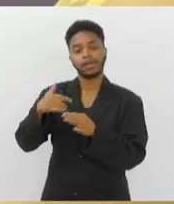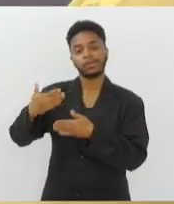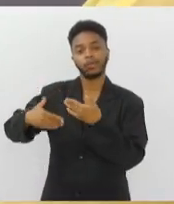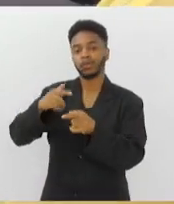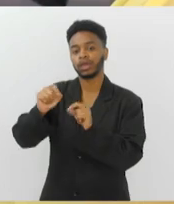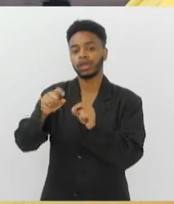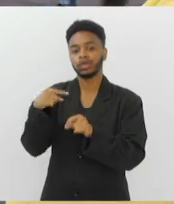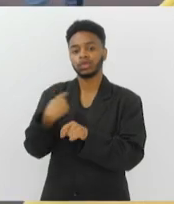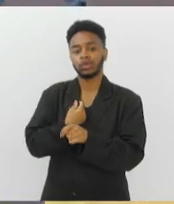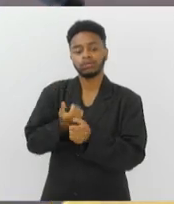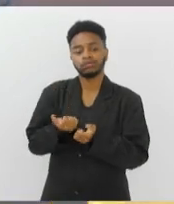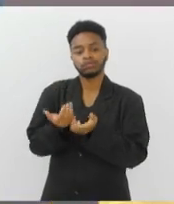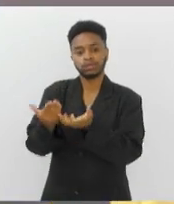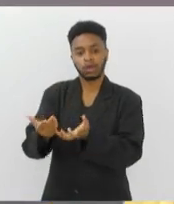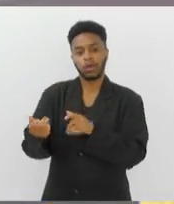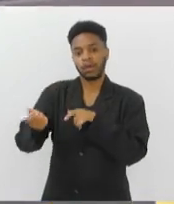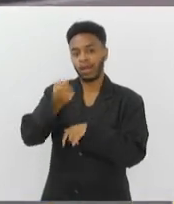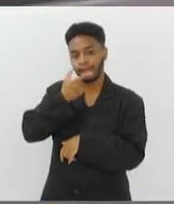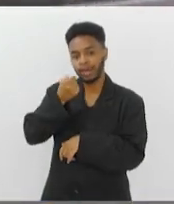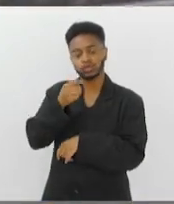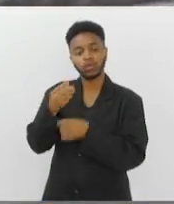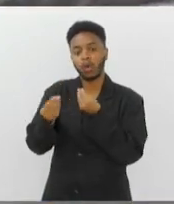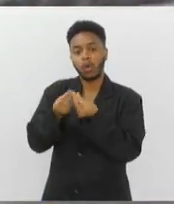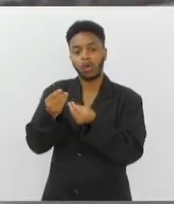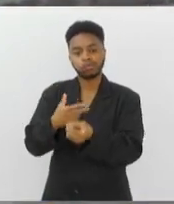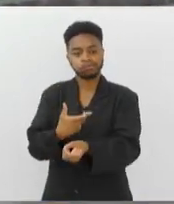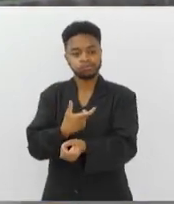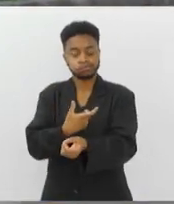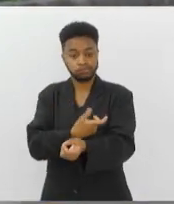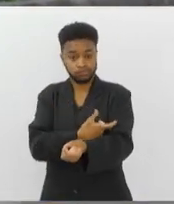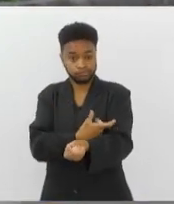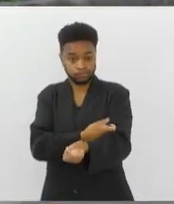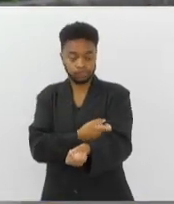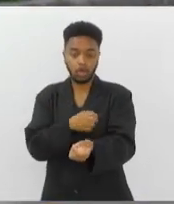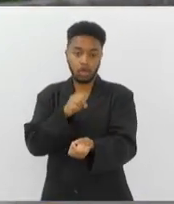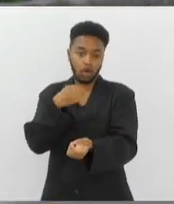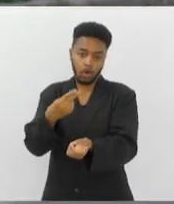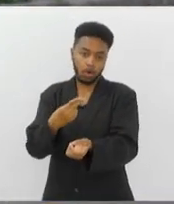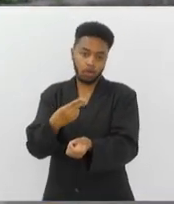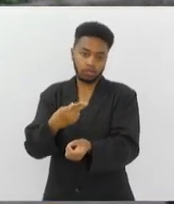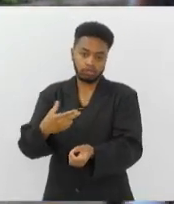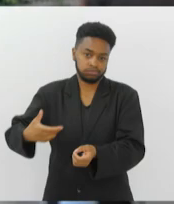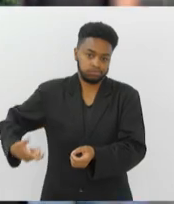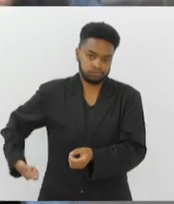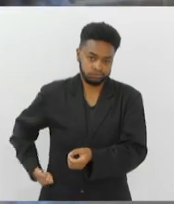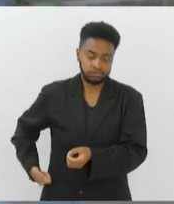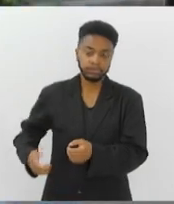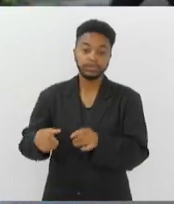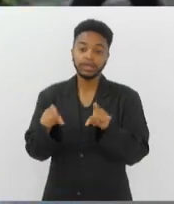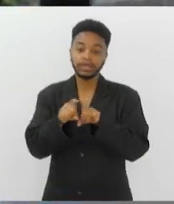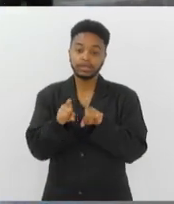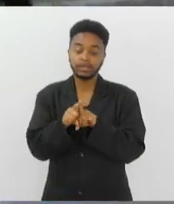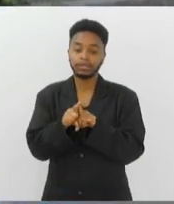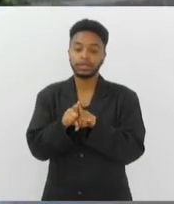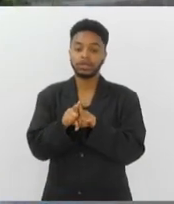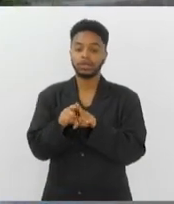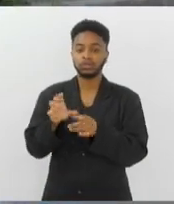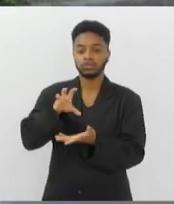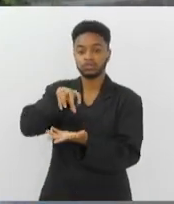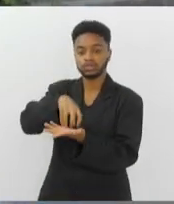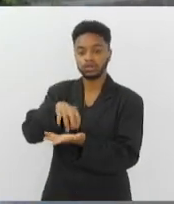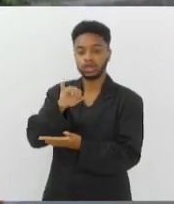medicamentos por via venosa ou injeções no tecido subcutâneo e intramuscular. No caso do centro de infusão,